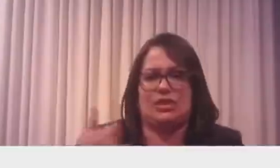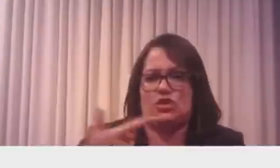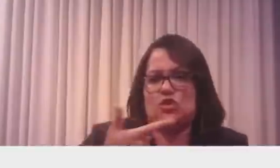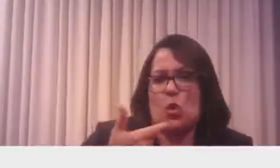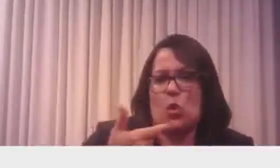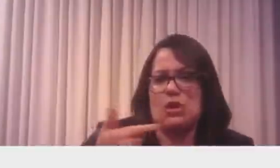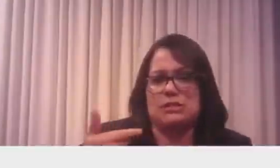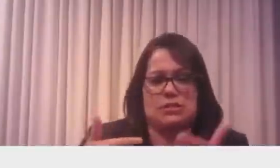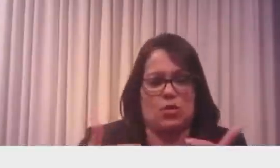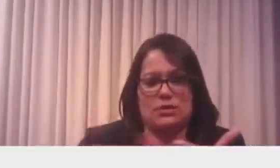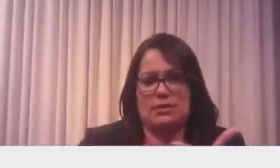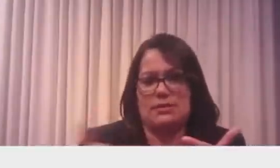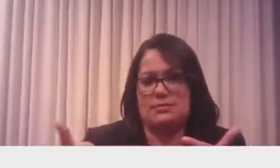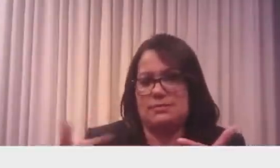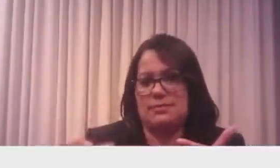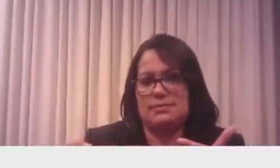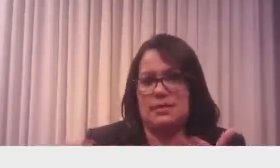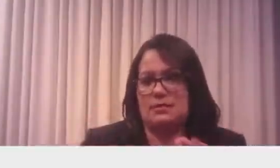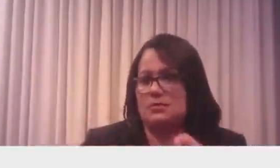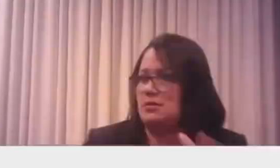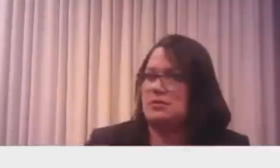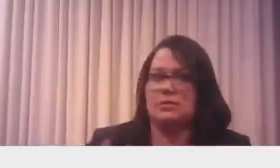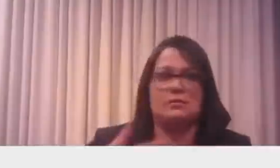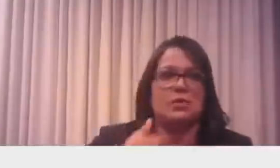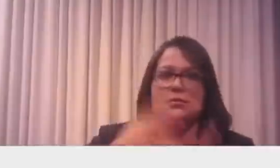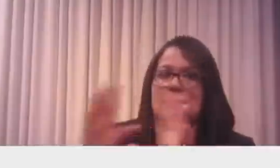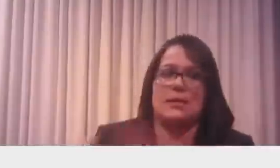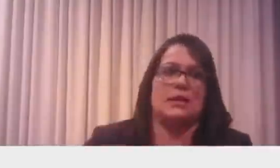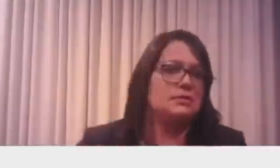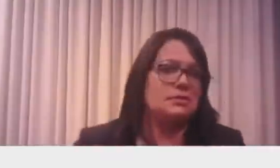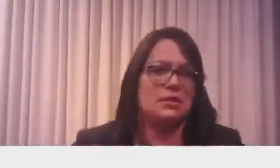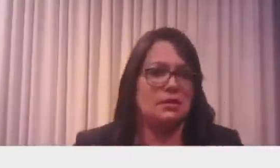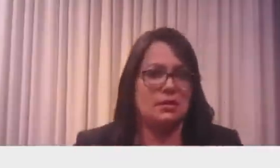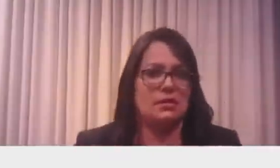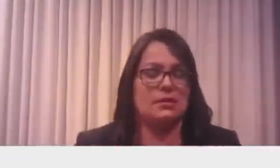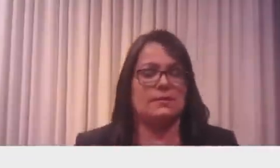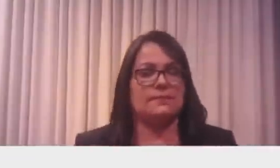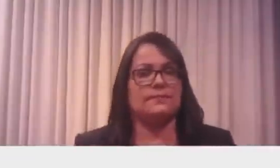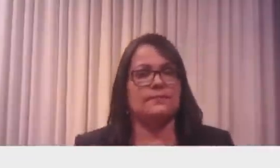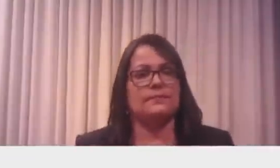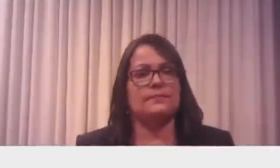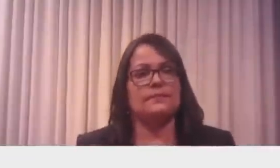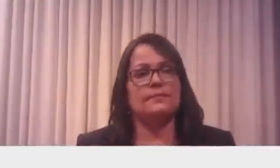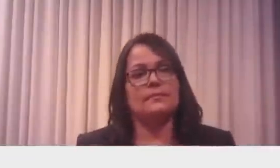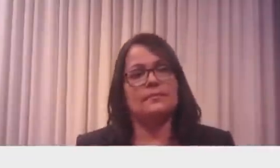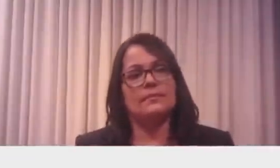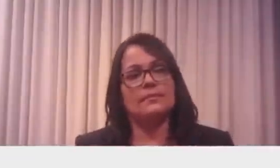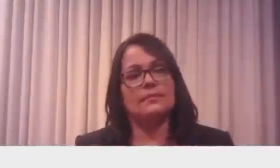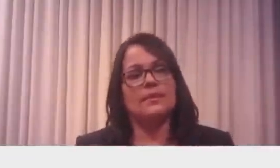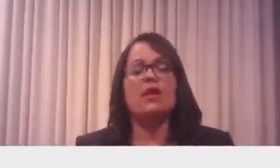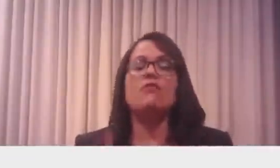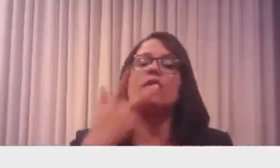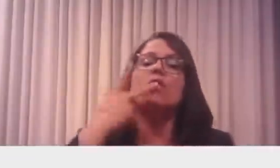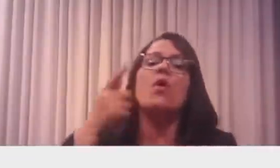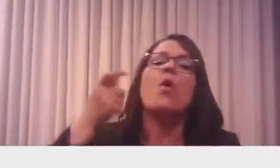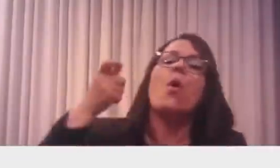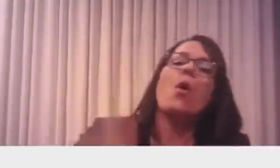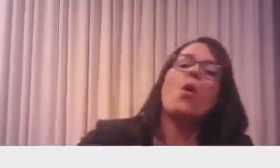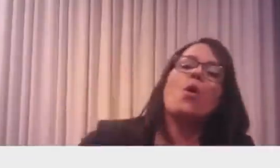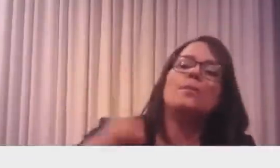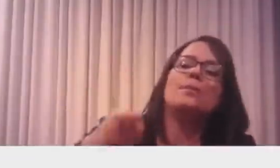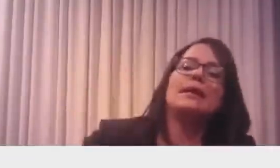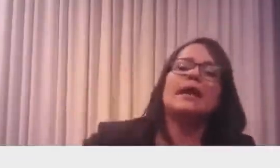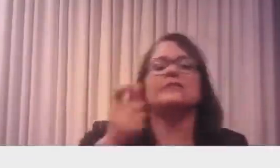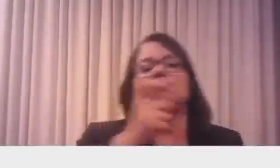Se tem um eliminado do Supremo Tribunal Federal, eu acho que é dessa semana, dizendo que a obrigatoriedade ou não da